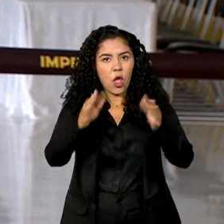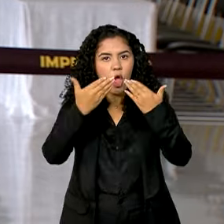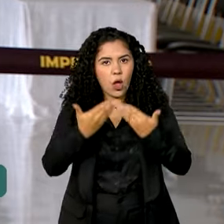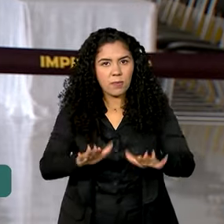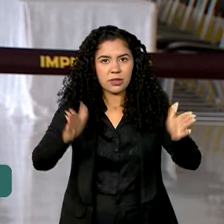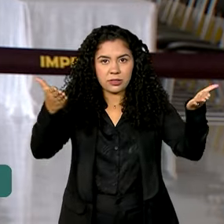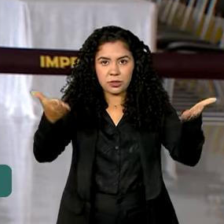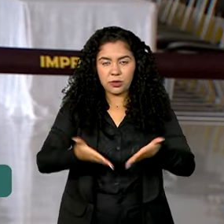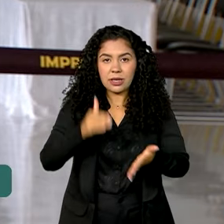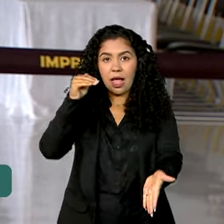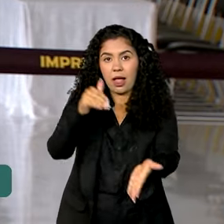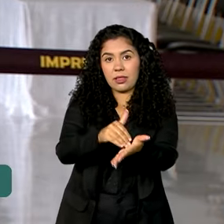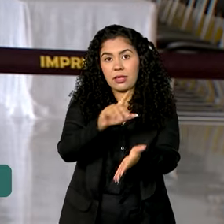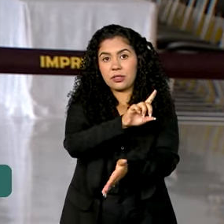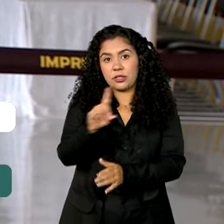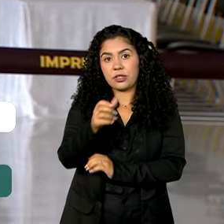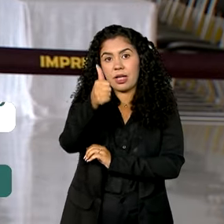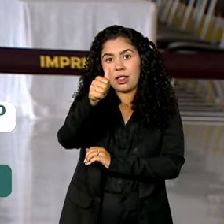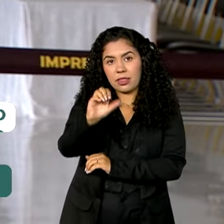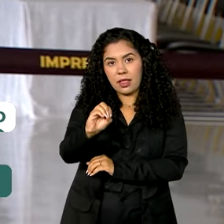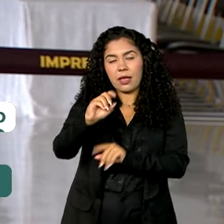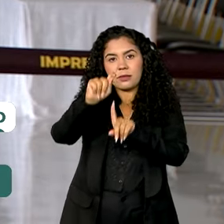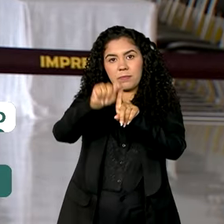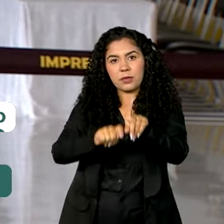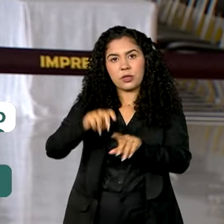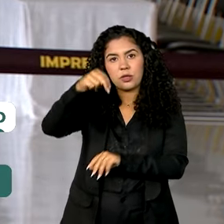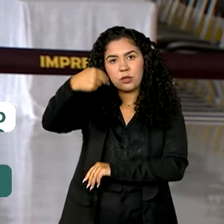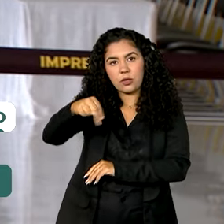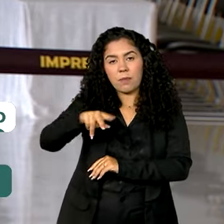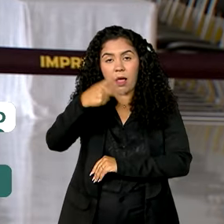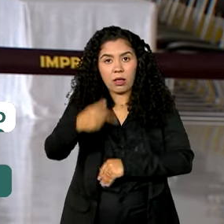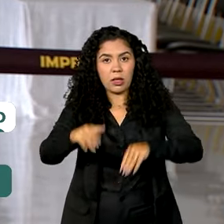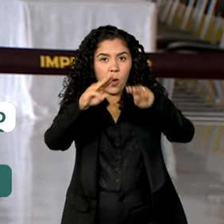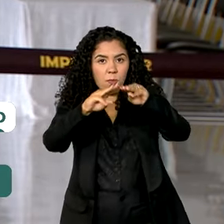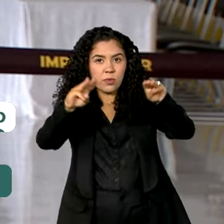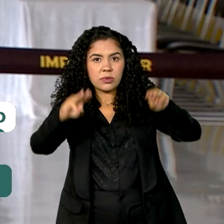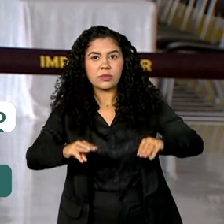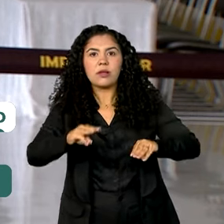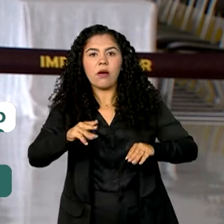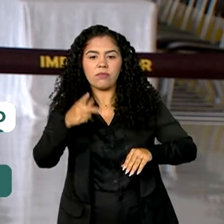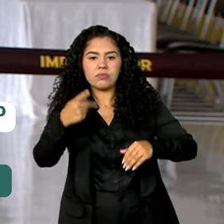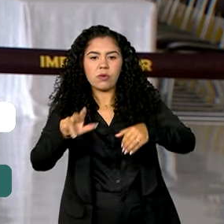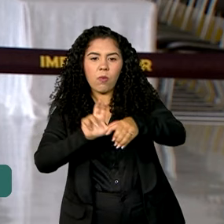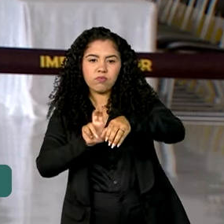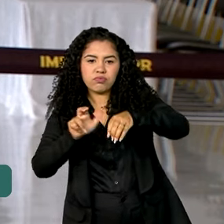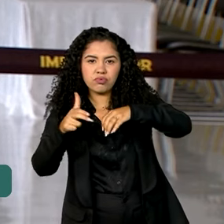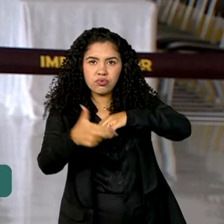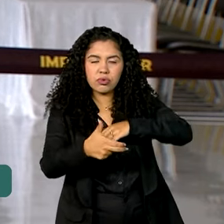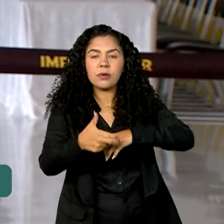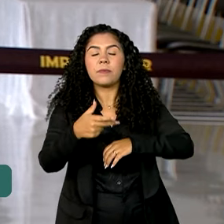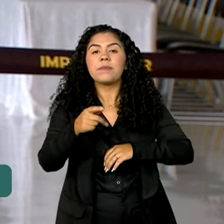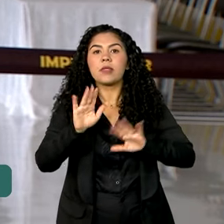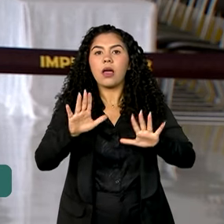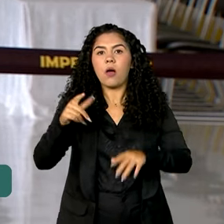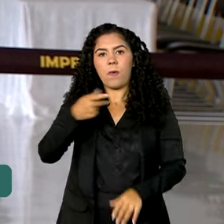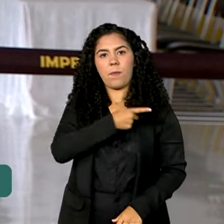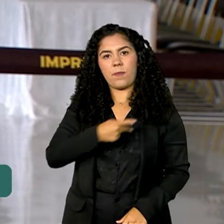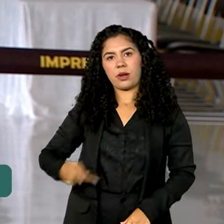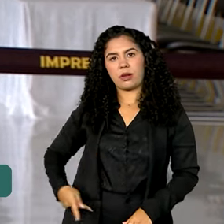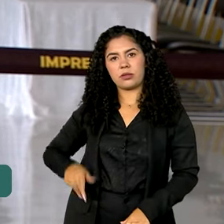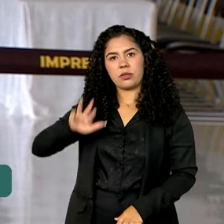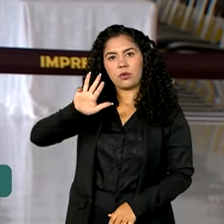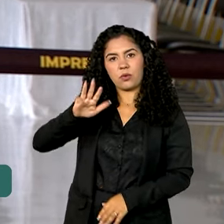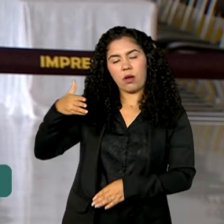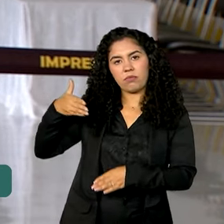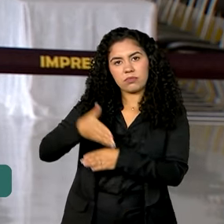vai até o dia 10 de novembro aqui no Museu Nacional em Brasília. A cerimônia de abertura vai contar com a participação do presidente Lula